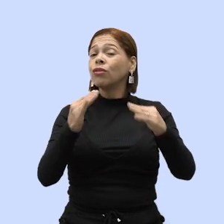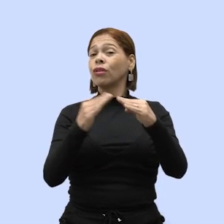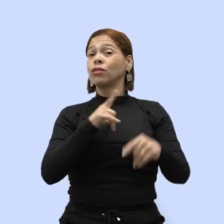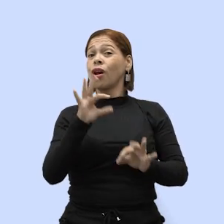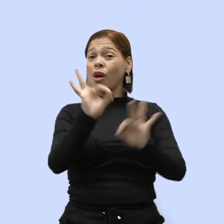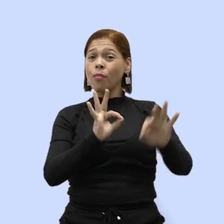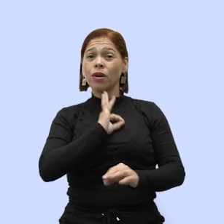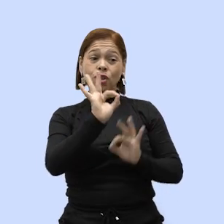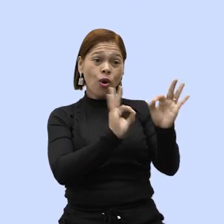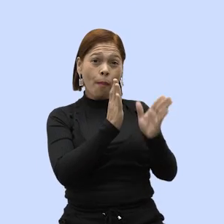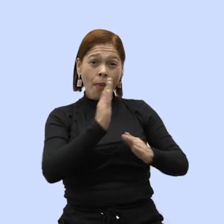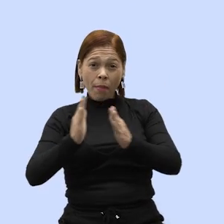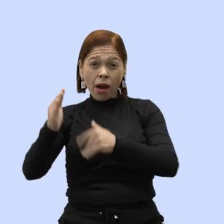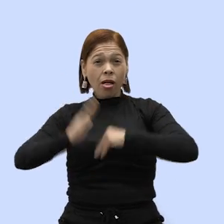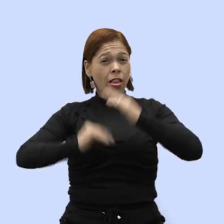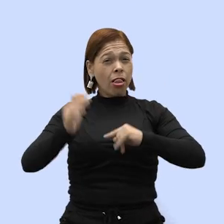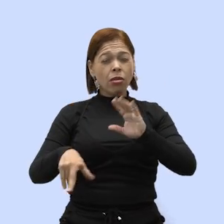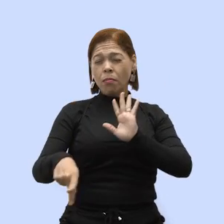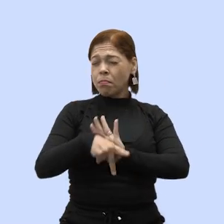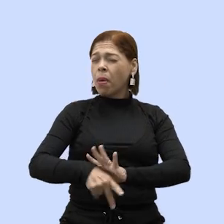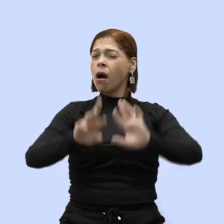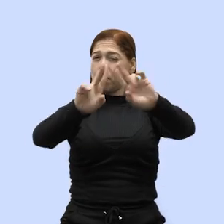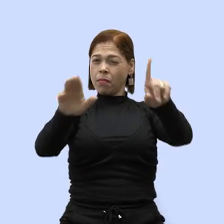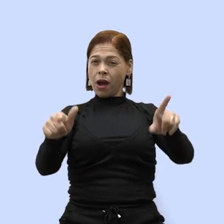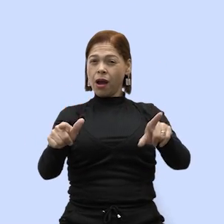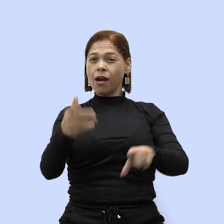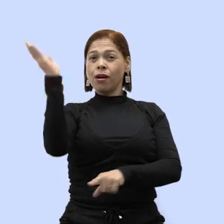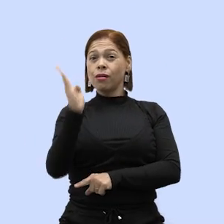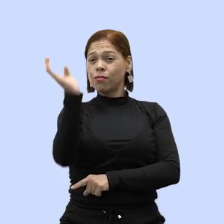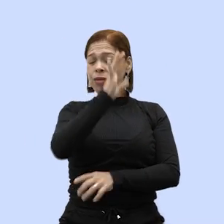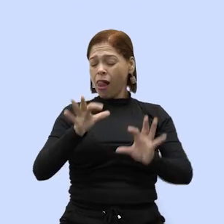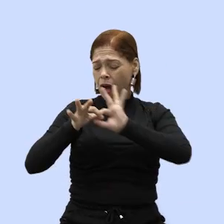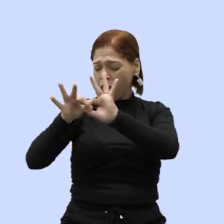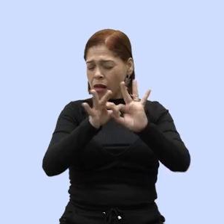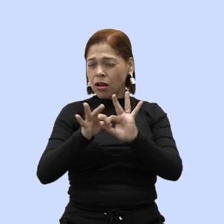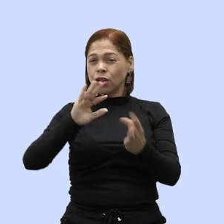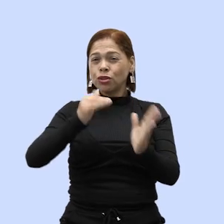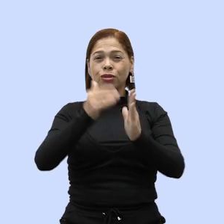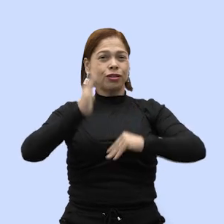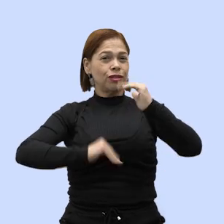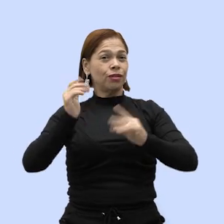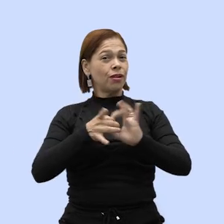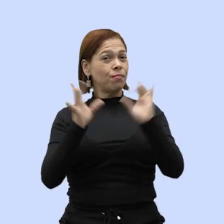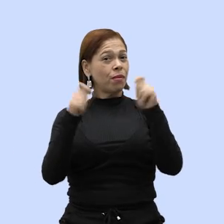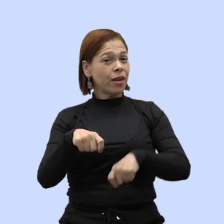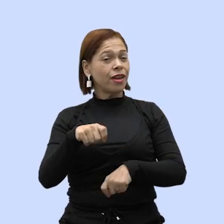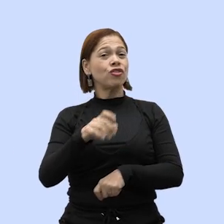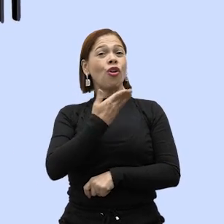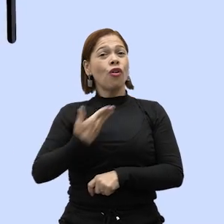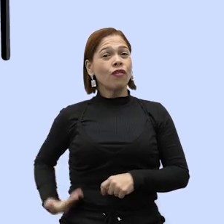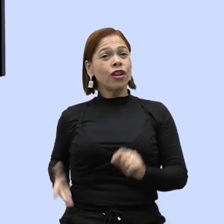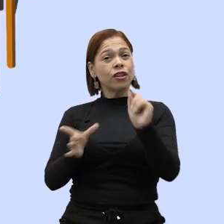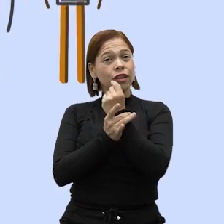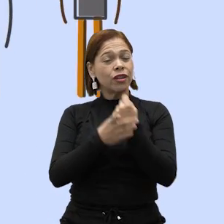Embora as polícias se organizem e atuem de forma distinta, é a união de todas essas atividades que permitem ao Estado